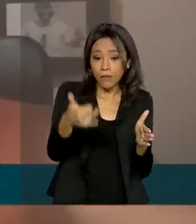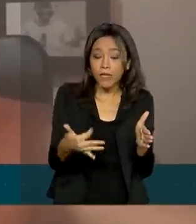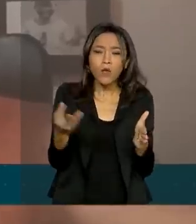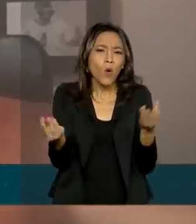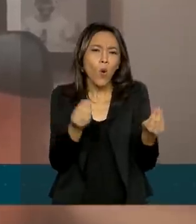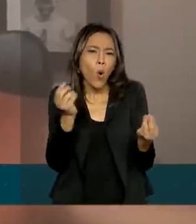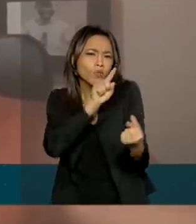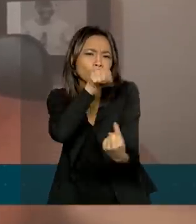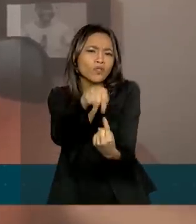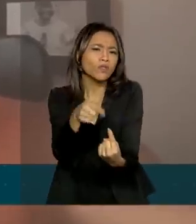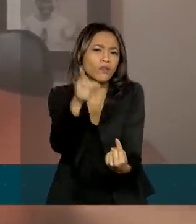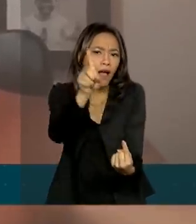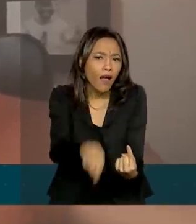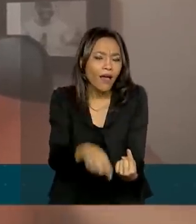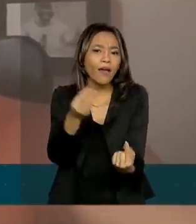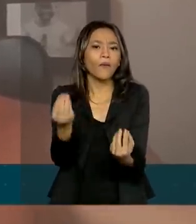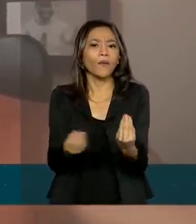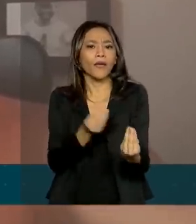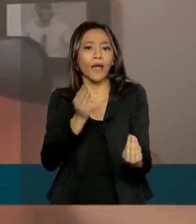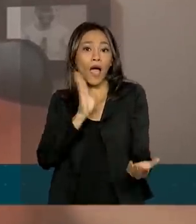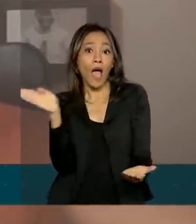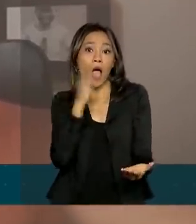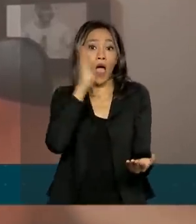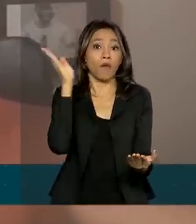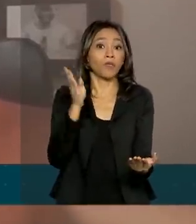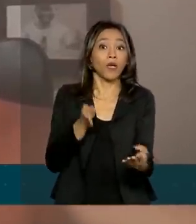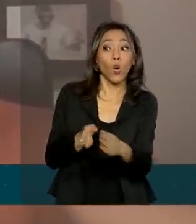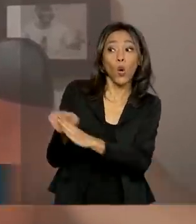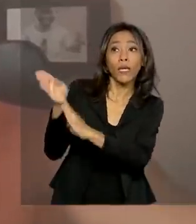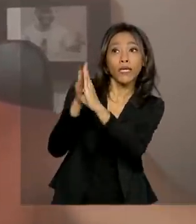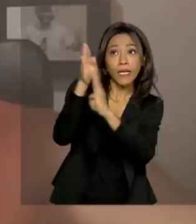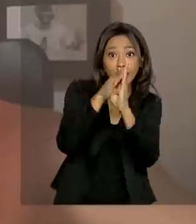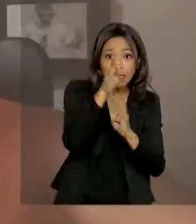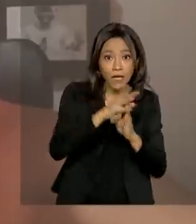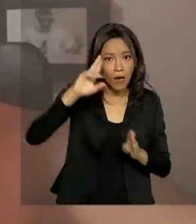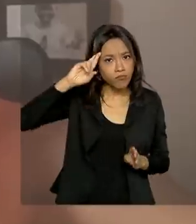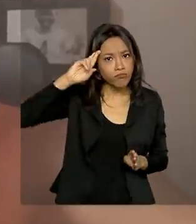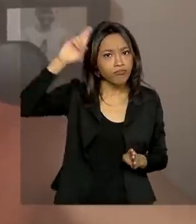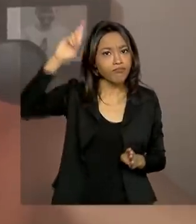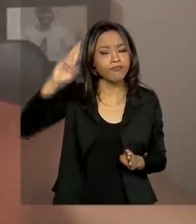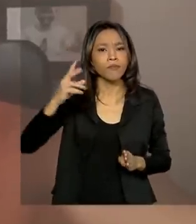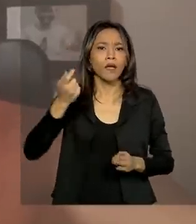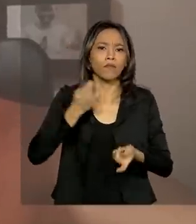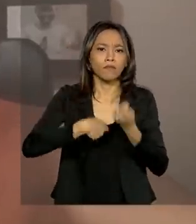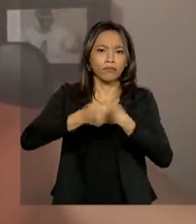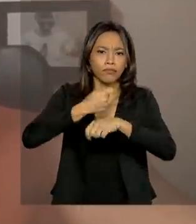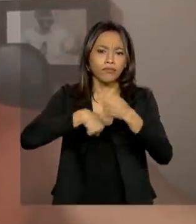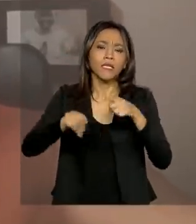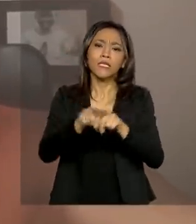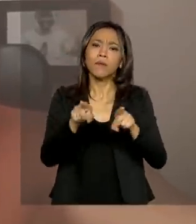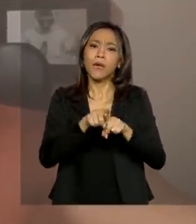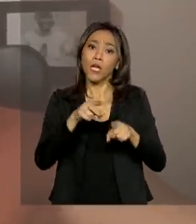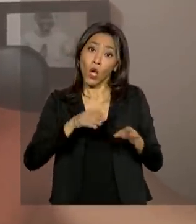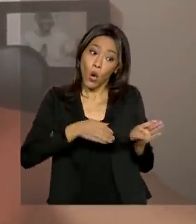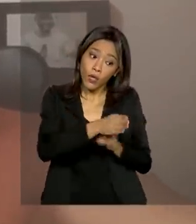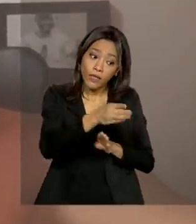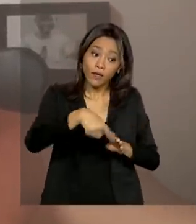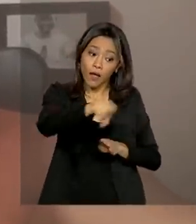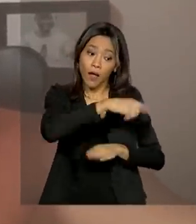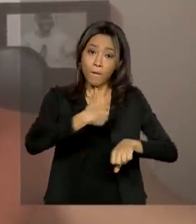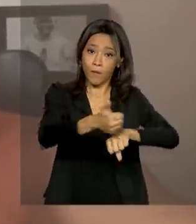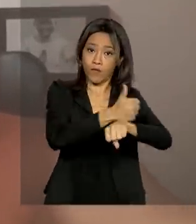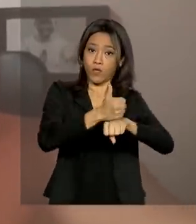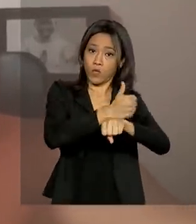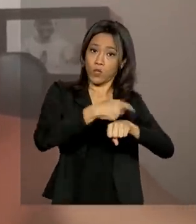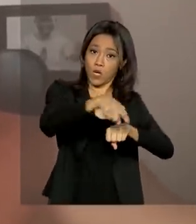de material é poder instrumentalizar rapidamente gestores e profissionais da linha de frente que vão estar atendendo diretamente